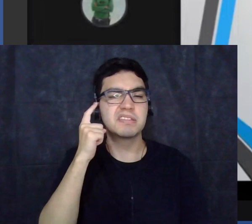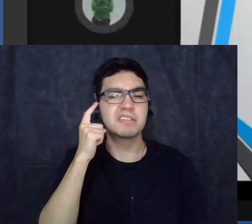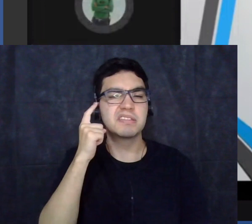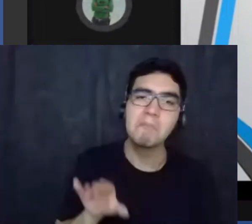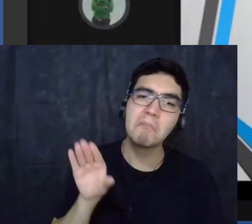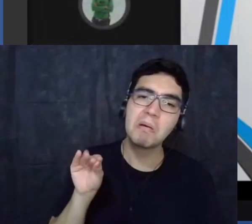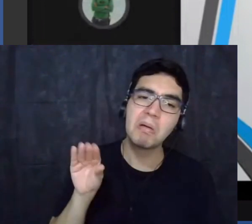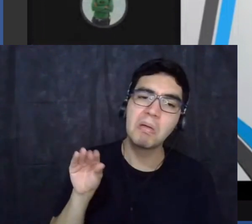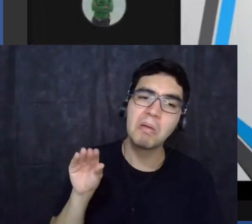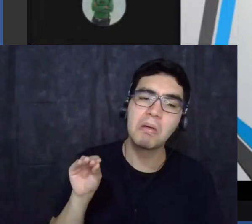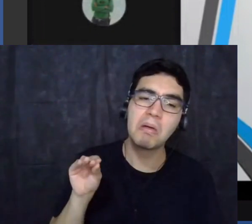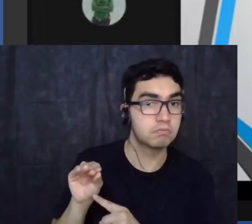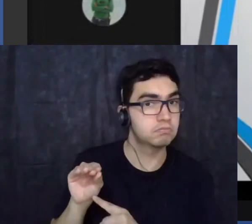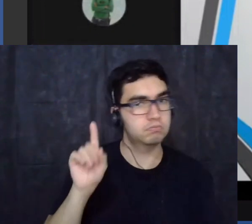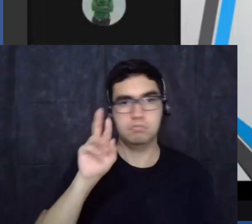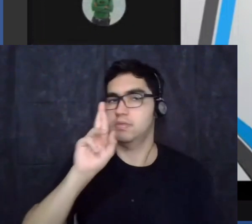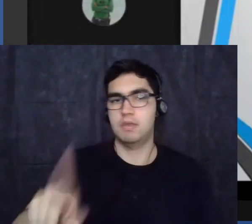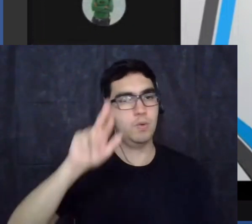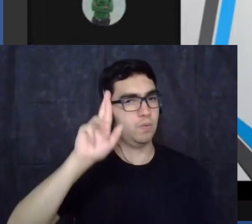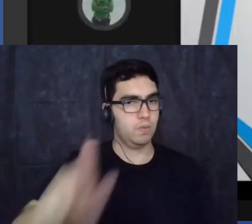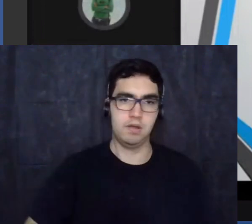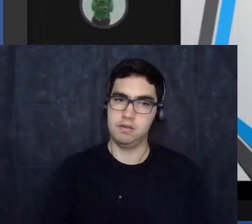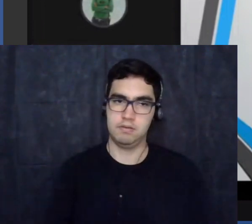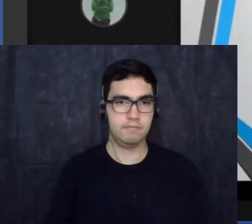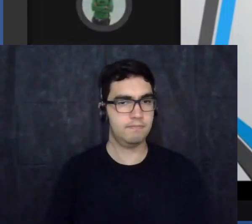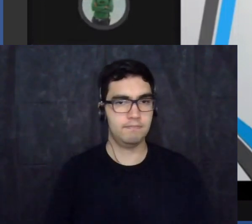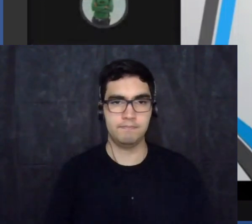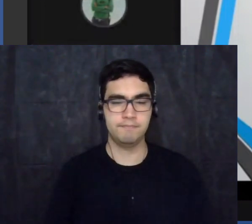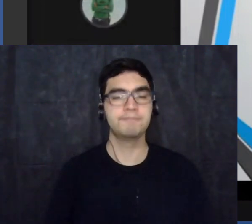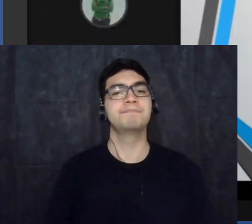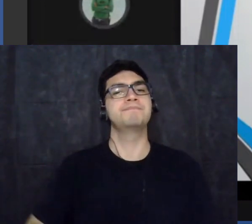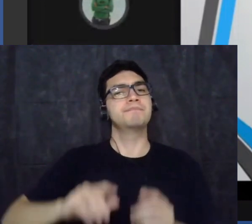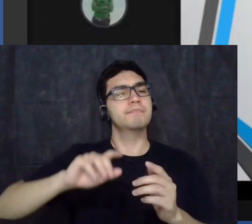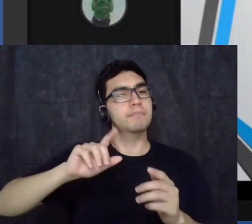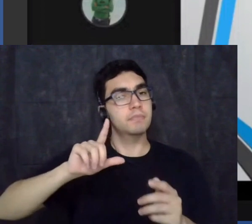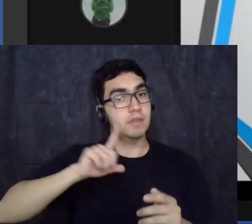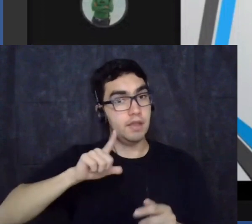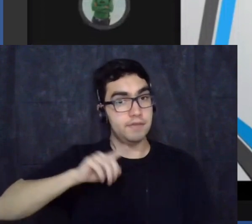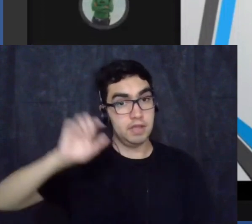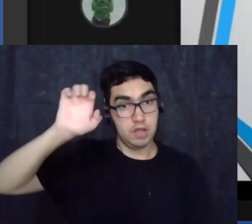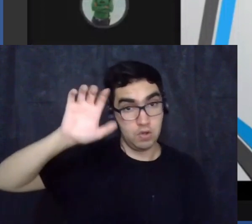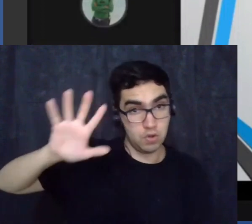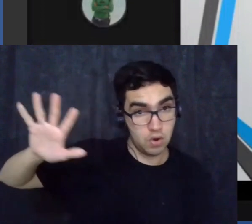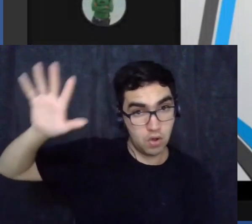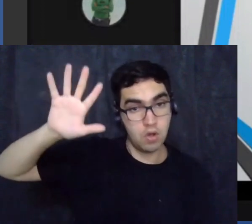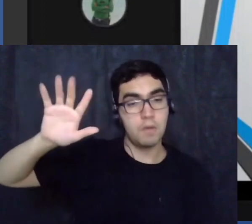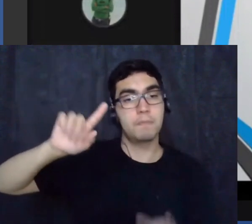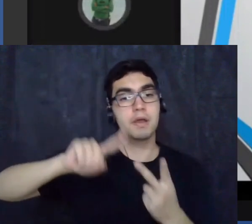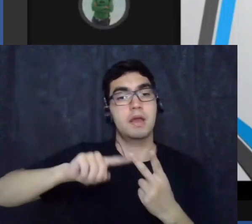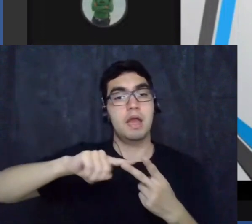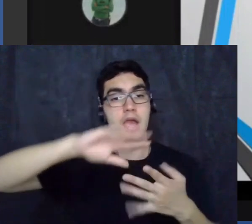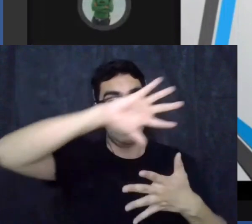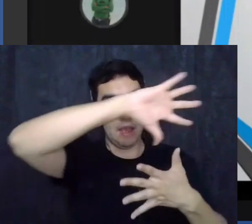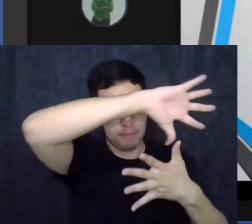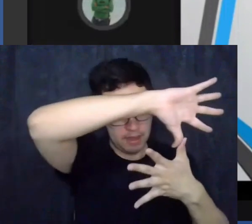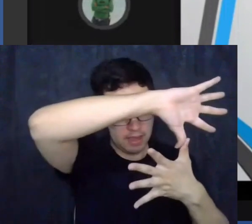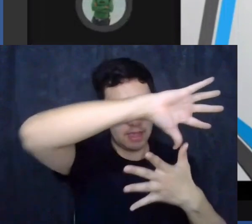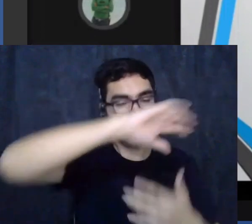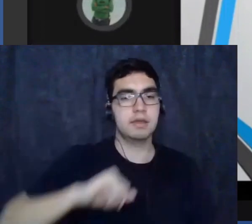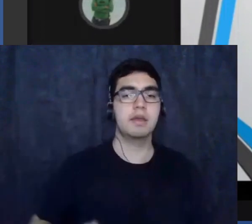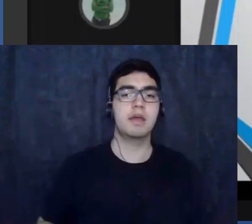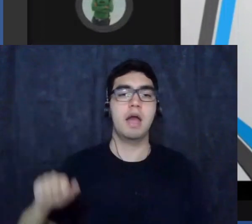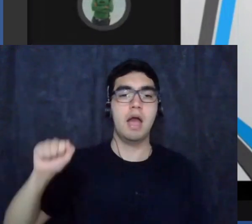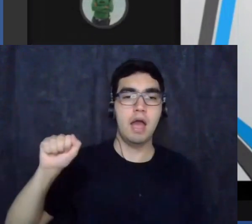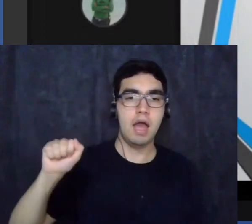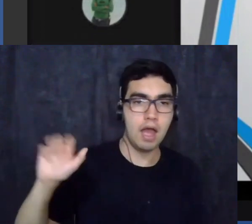as violações sejam na Europa nas Américas na Ásia na África em